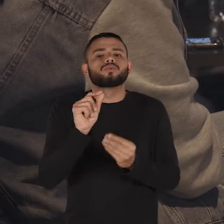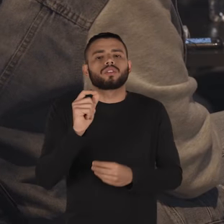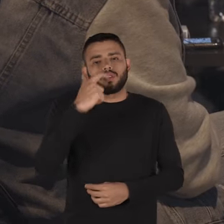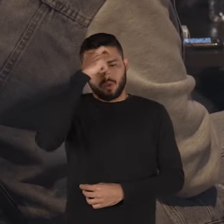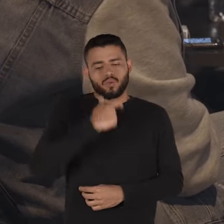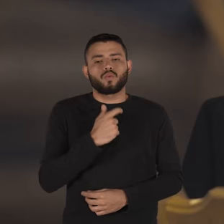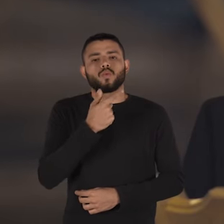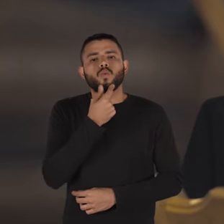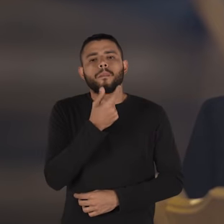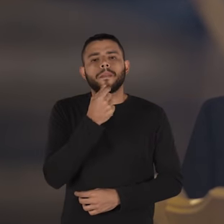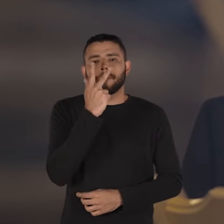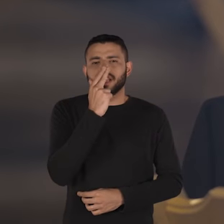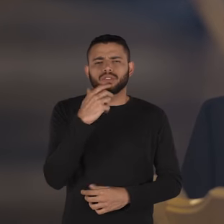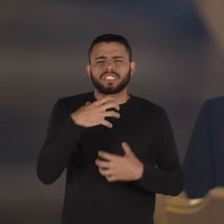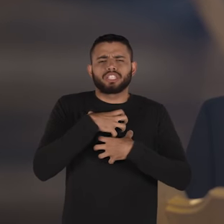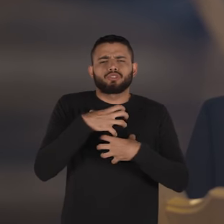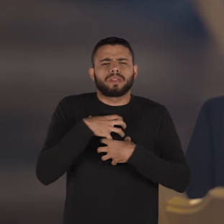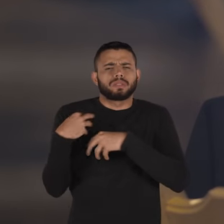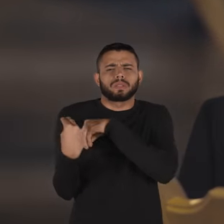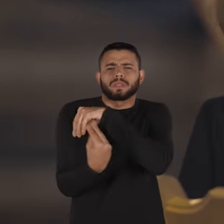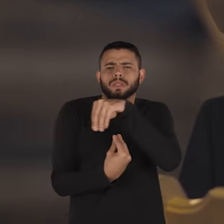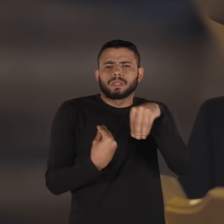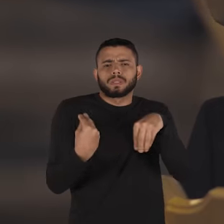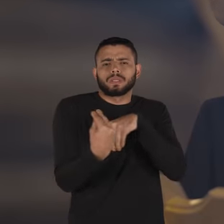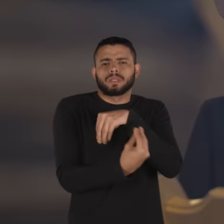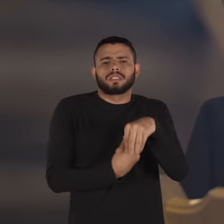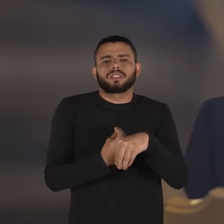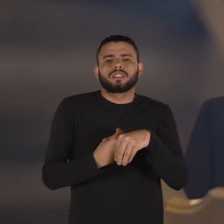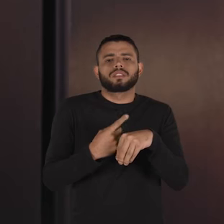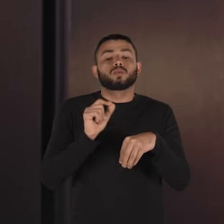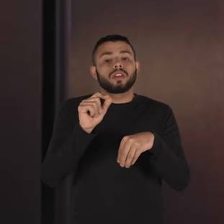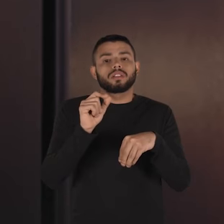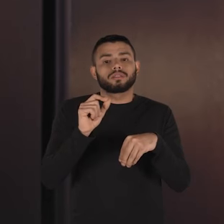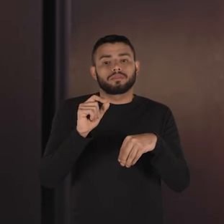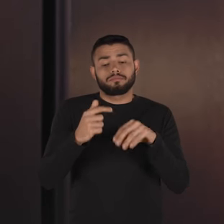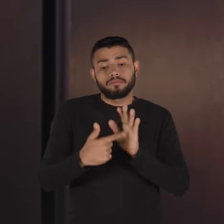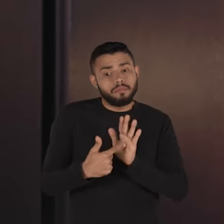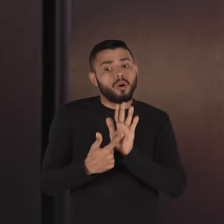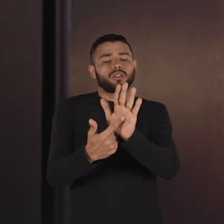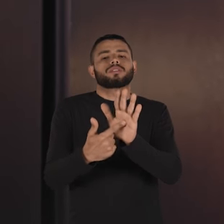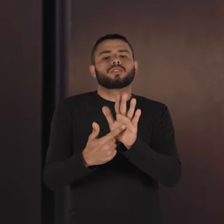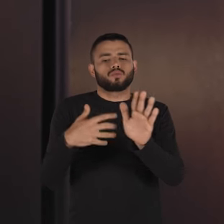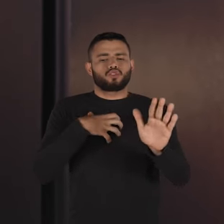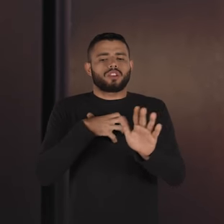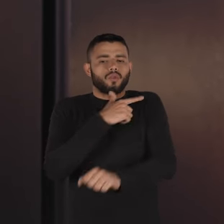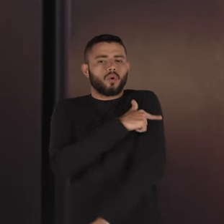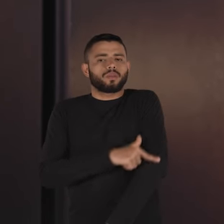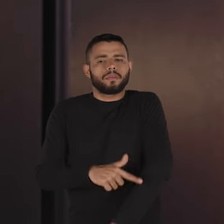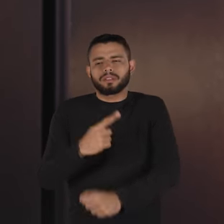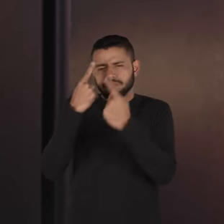isso traz no homem uma mistura de sentimentos que acabam se